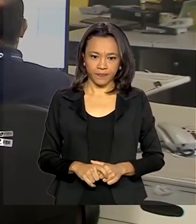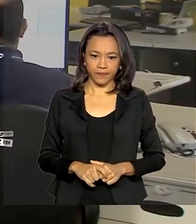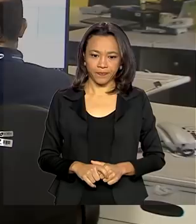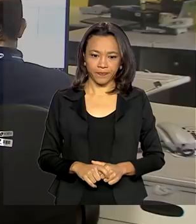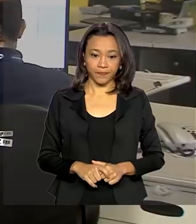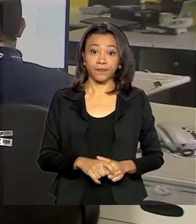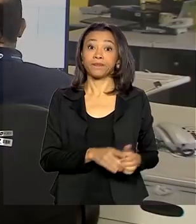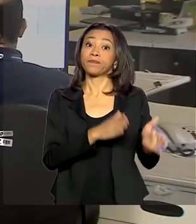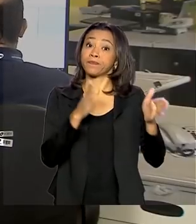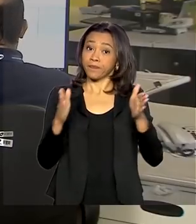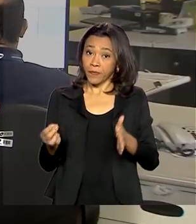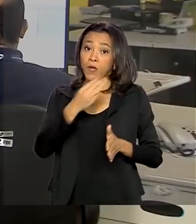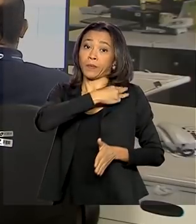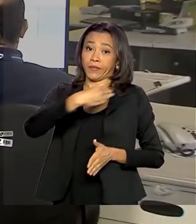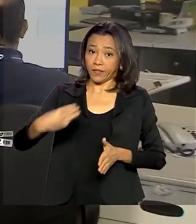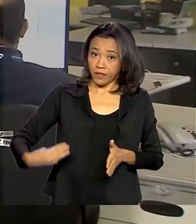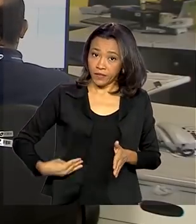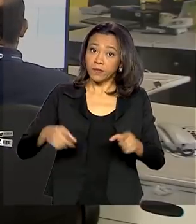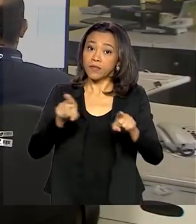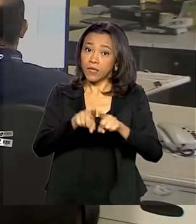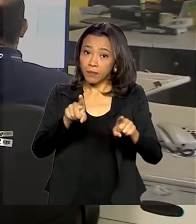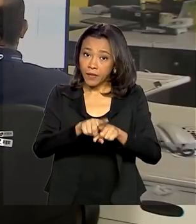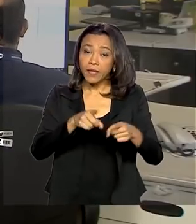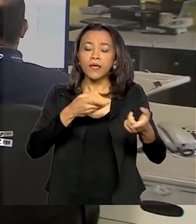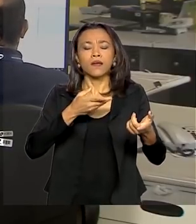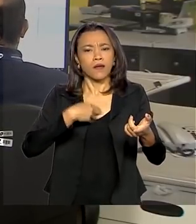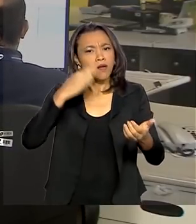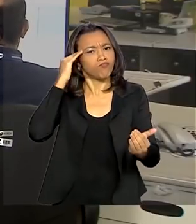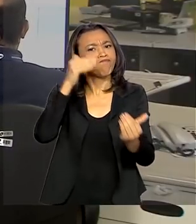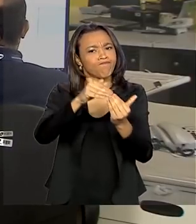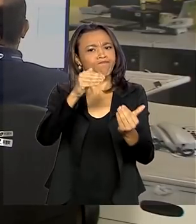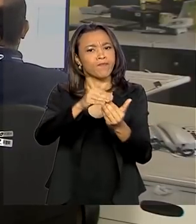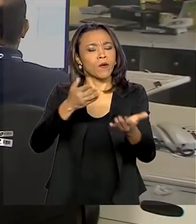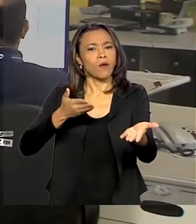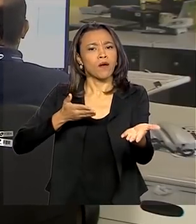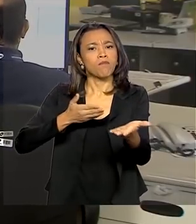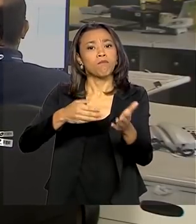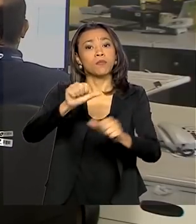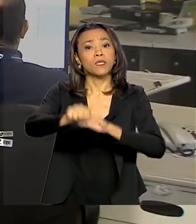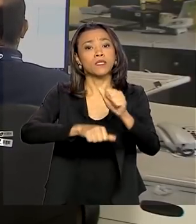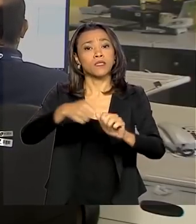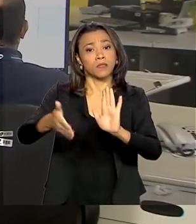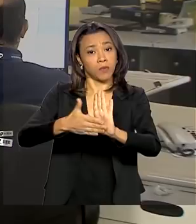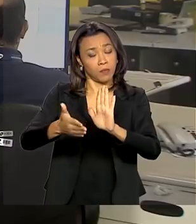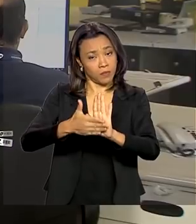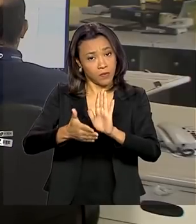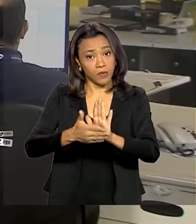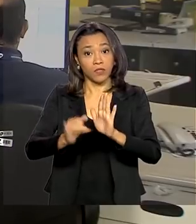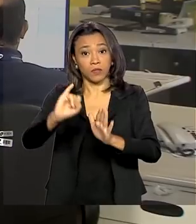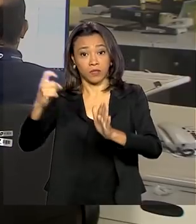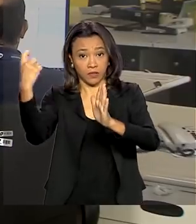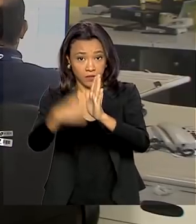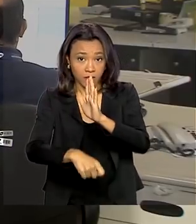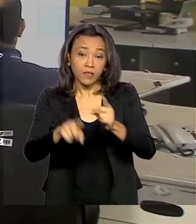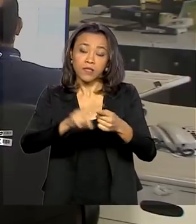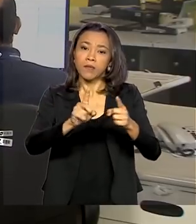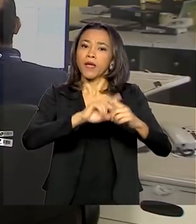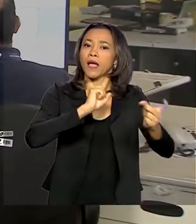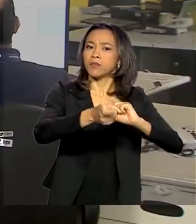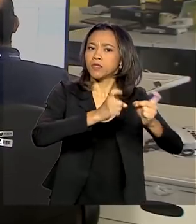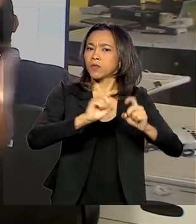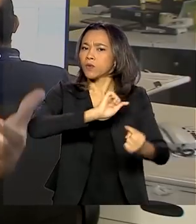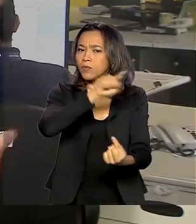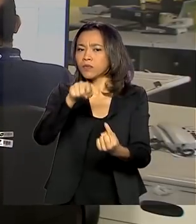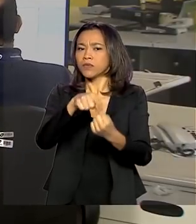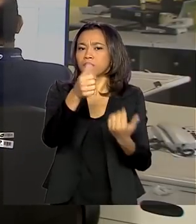Guedes ainda defendeu a aprovação das reformas administrativa e tributária para ajudar na recuperação da economia.